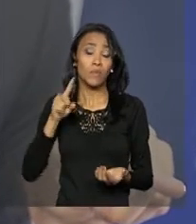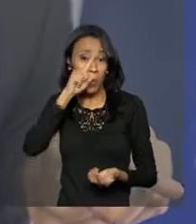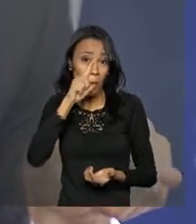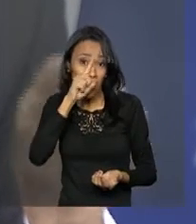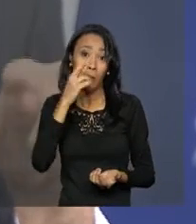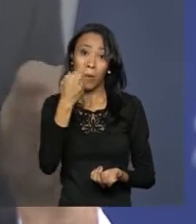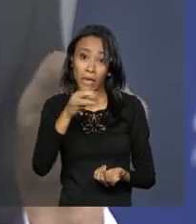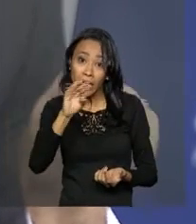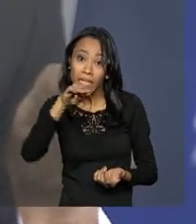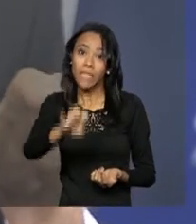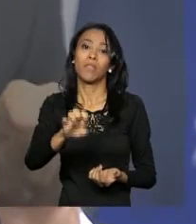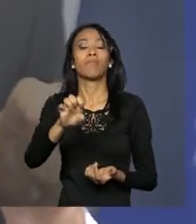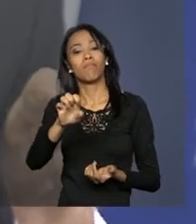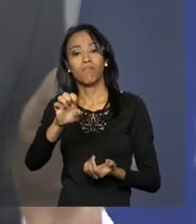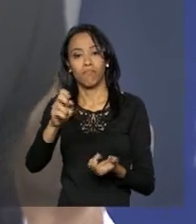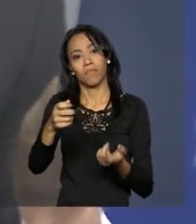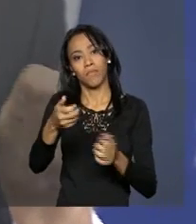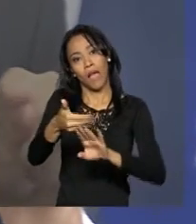deve levar ao afastamento ou não.